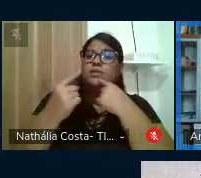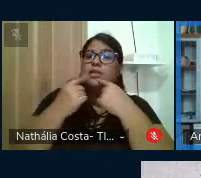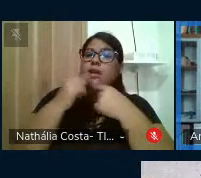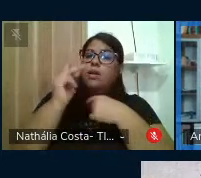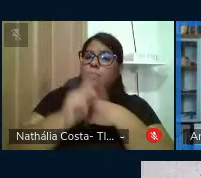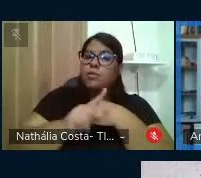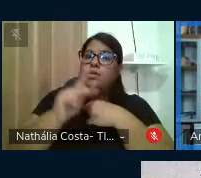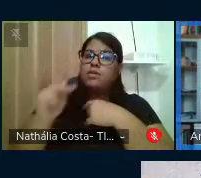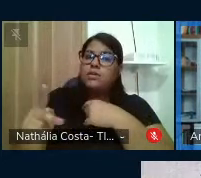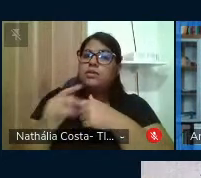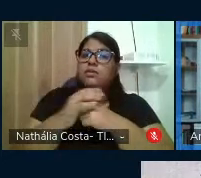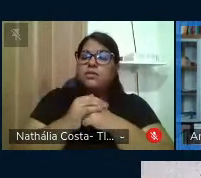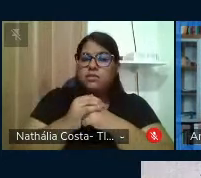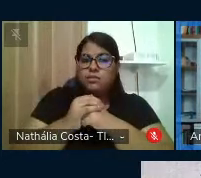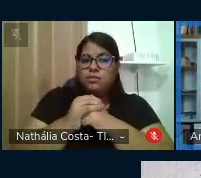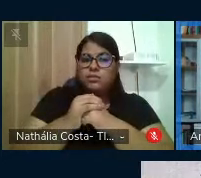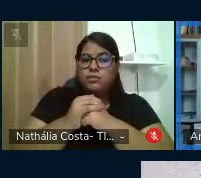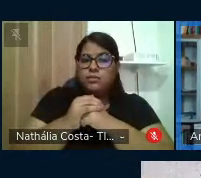os professores.